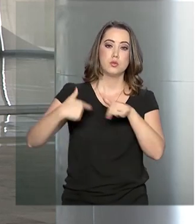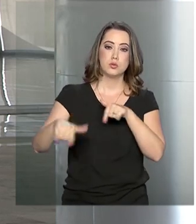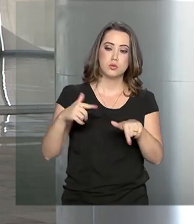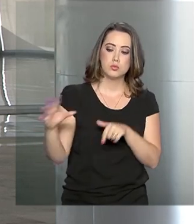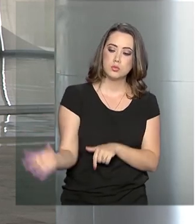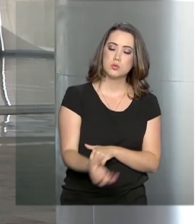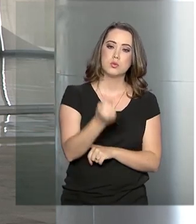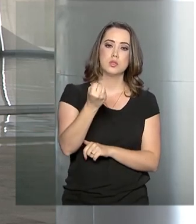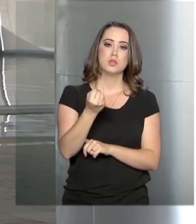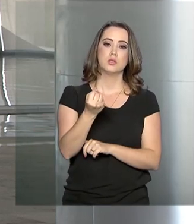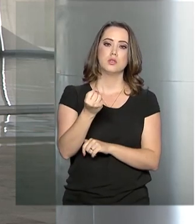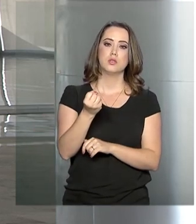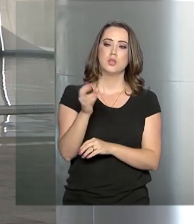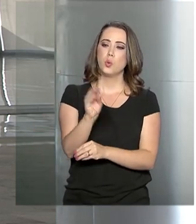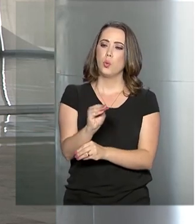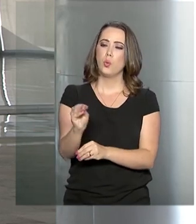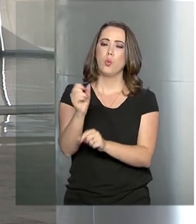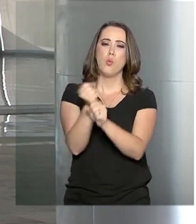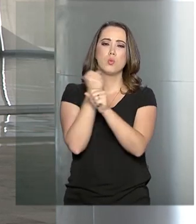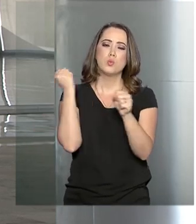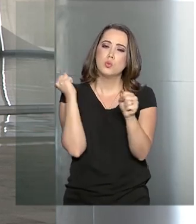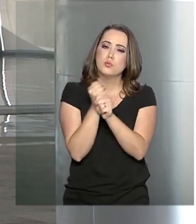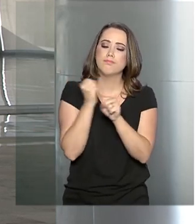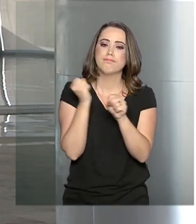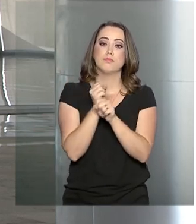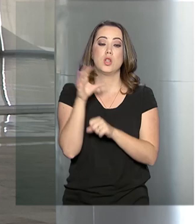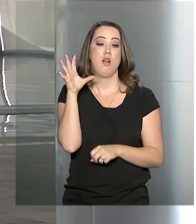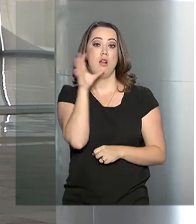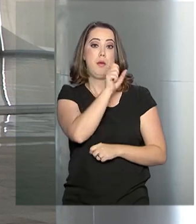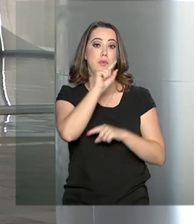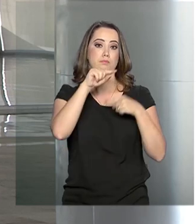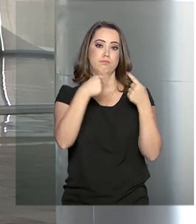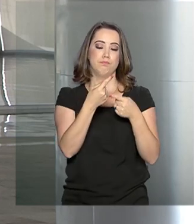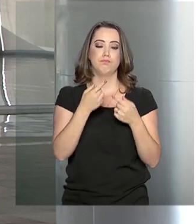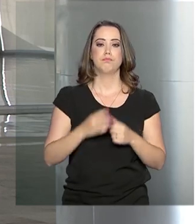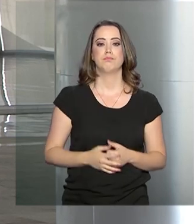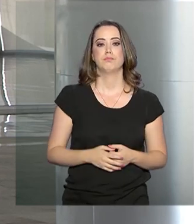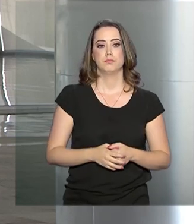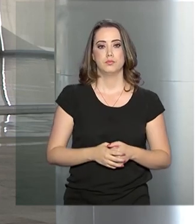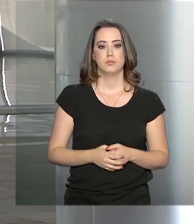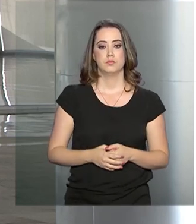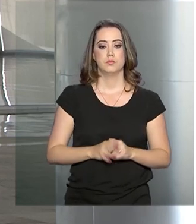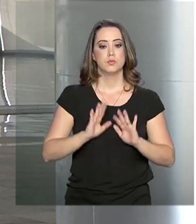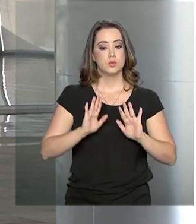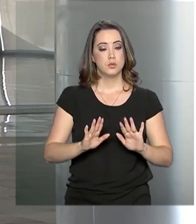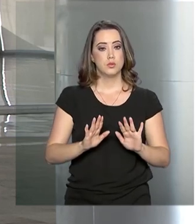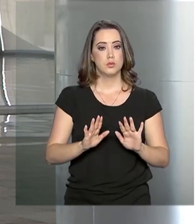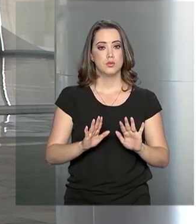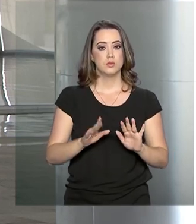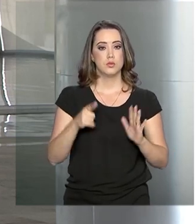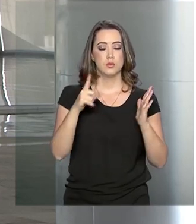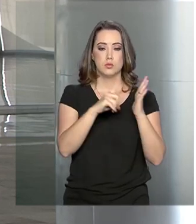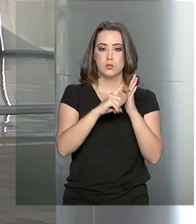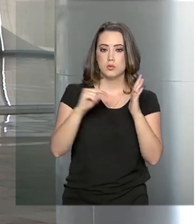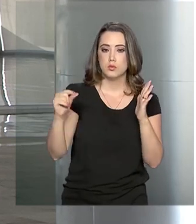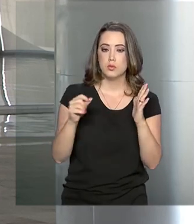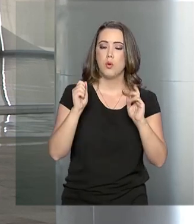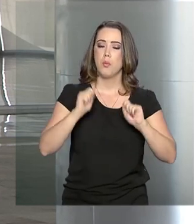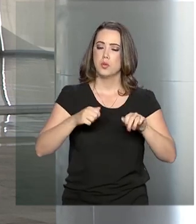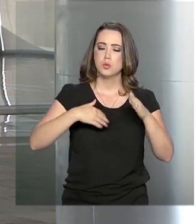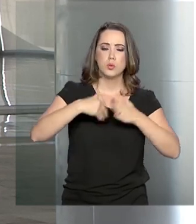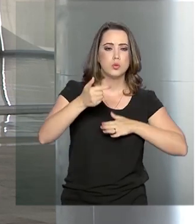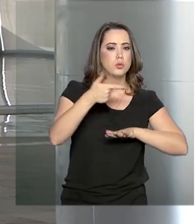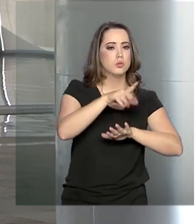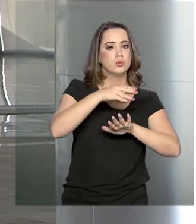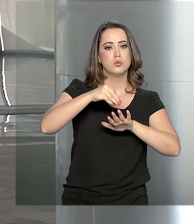de resgate e reconstrução emergencial após o resgate. A gente fica no Palácio do Planalto e podemos